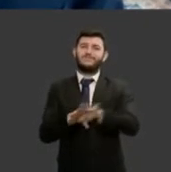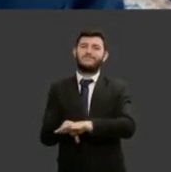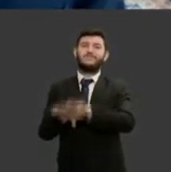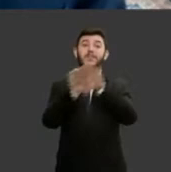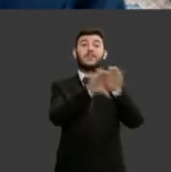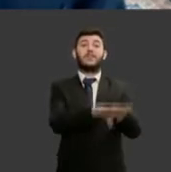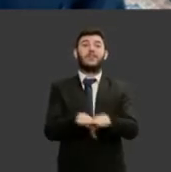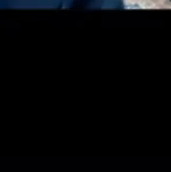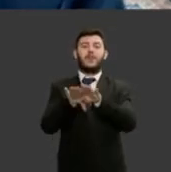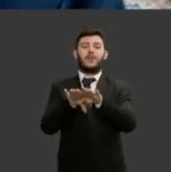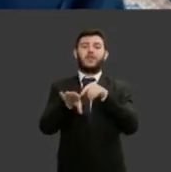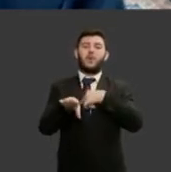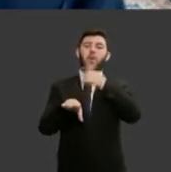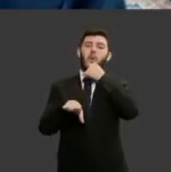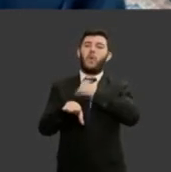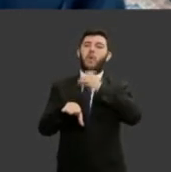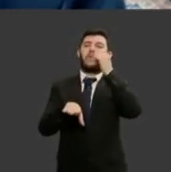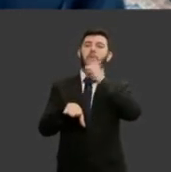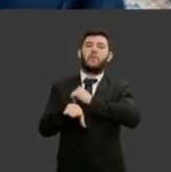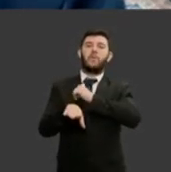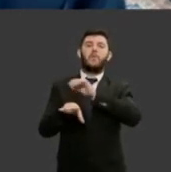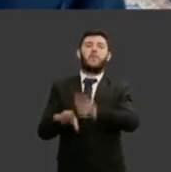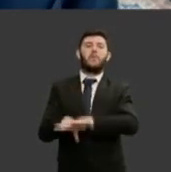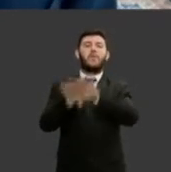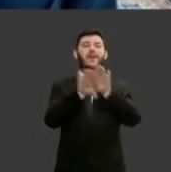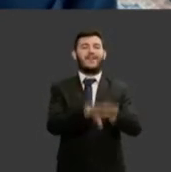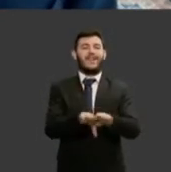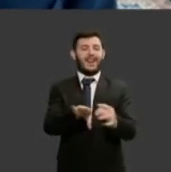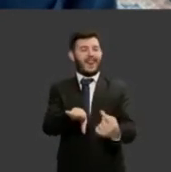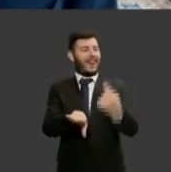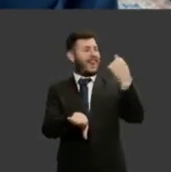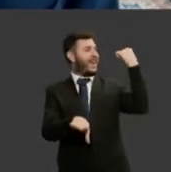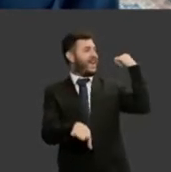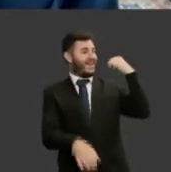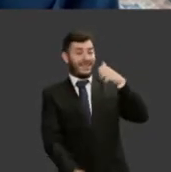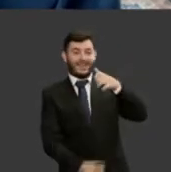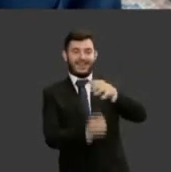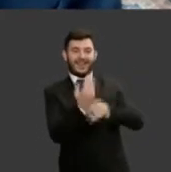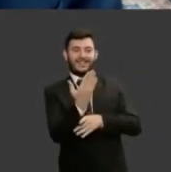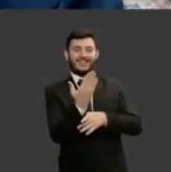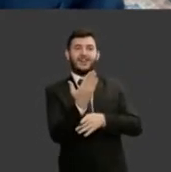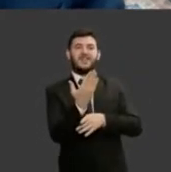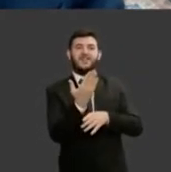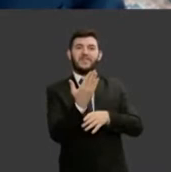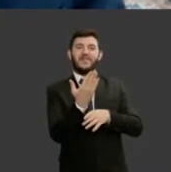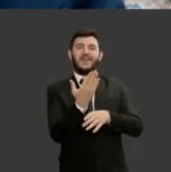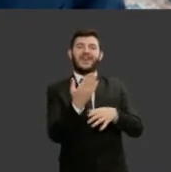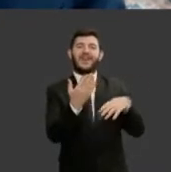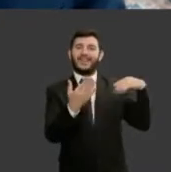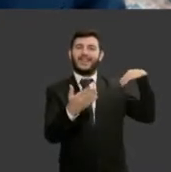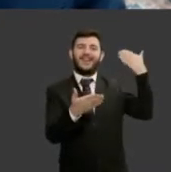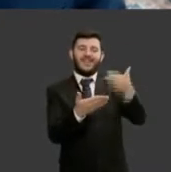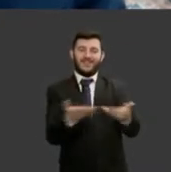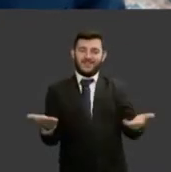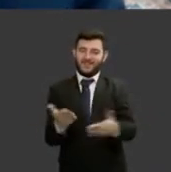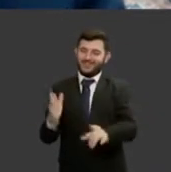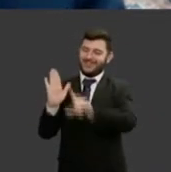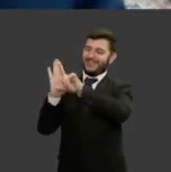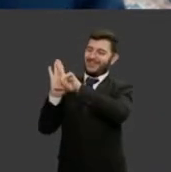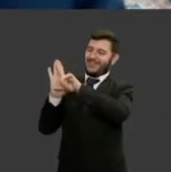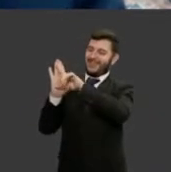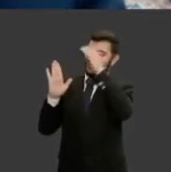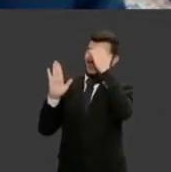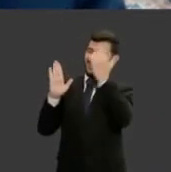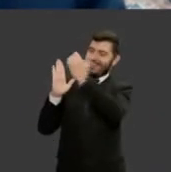mulheres, iguais desde a criação, não só através da lei, mas através da origem, da fundação do